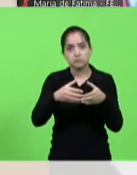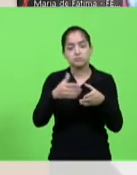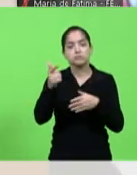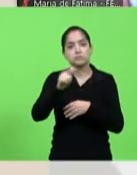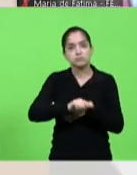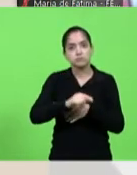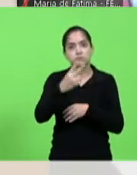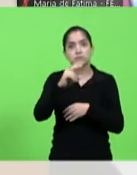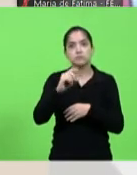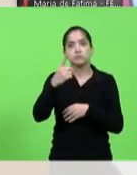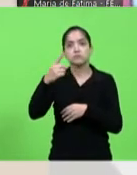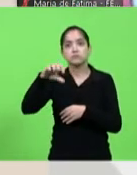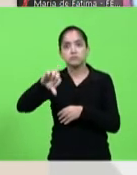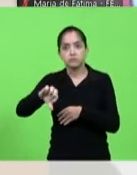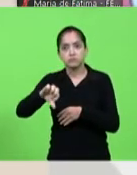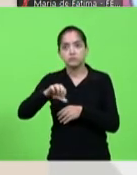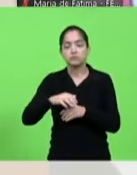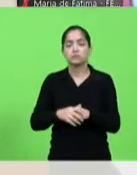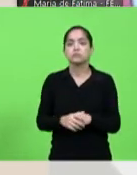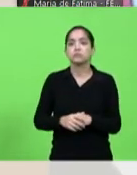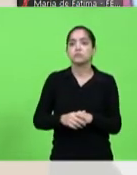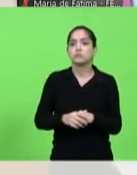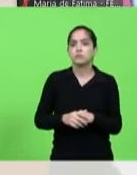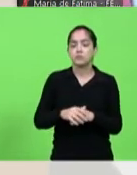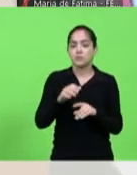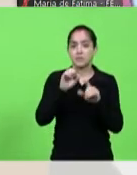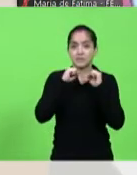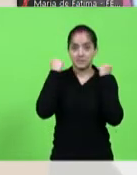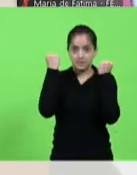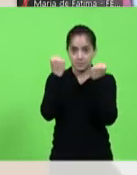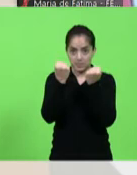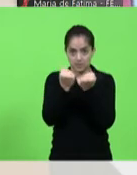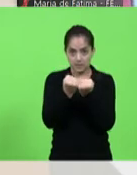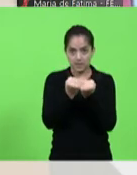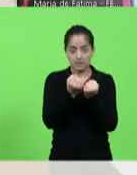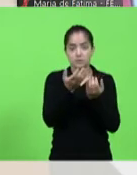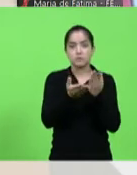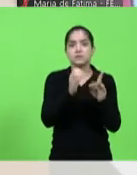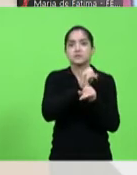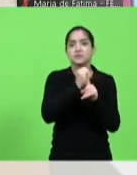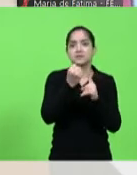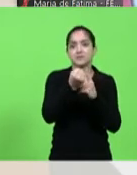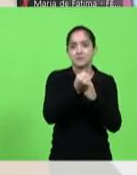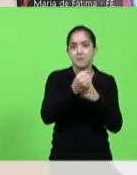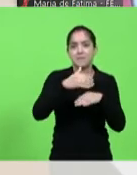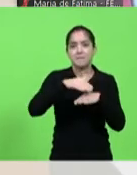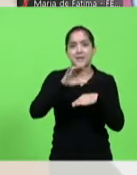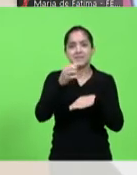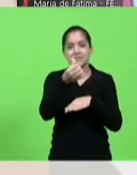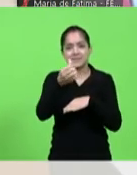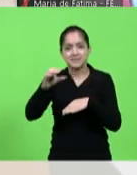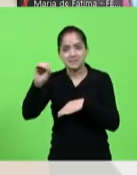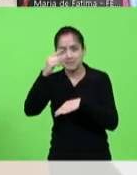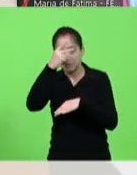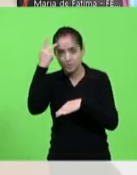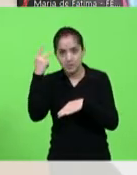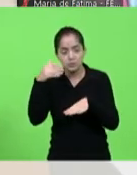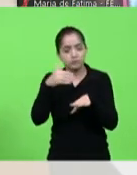2019, o décimo Seminário Estadual de Assistência Social, com mais de 600 participantes.